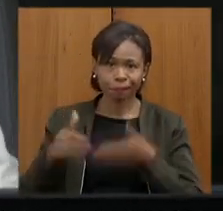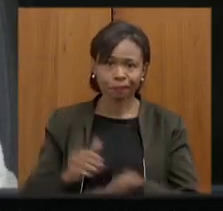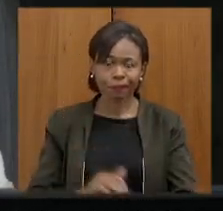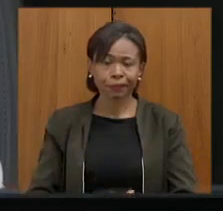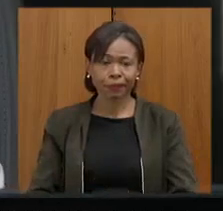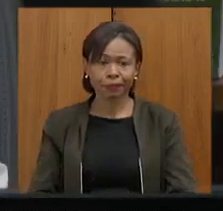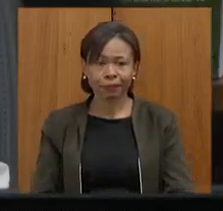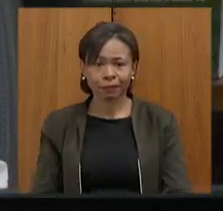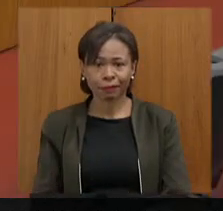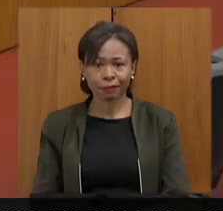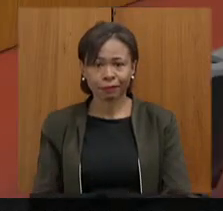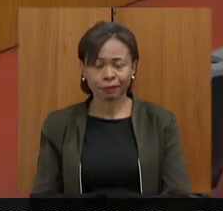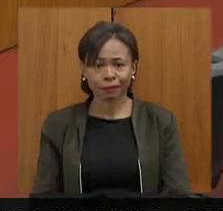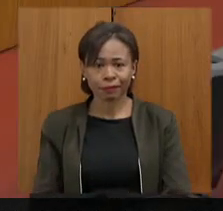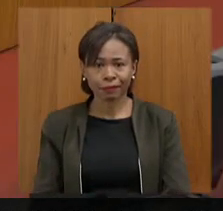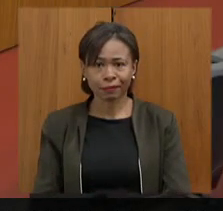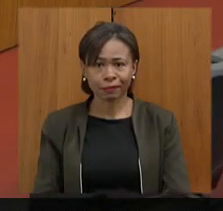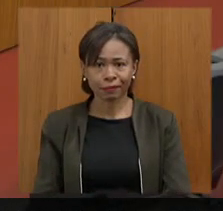Ali, agora, lá.